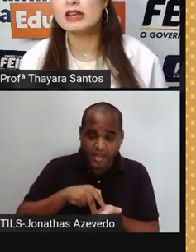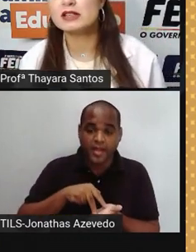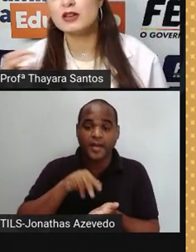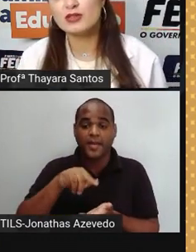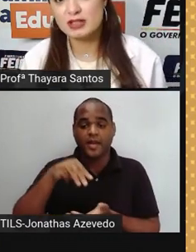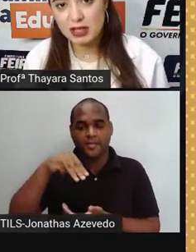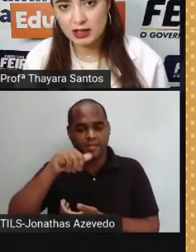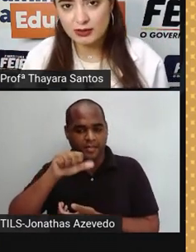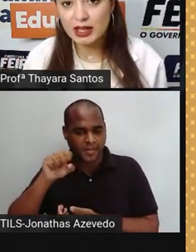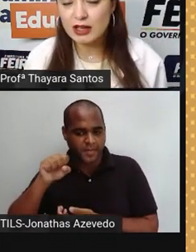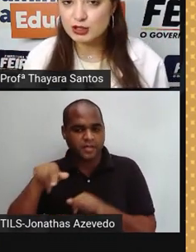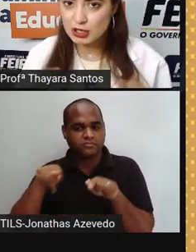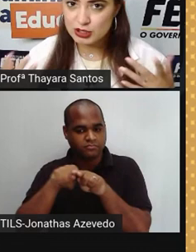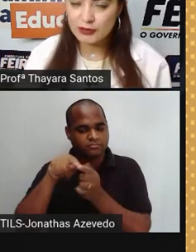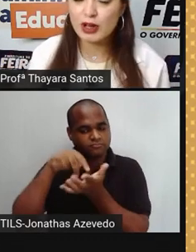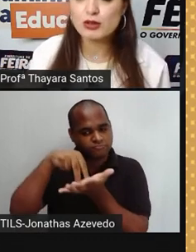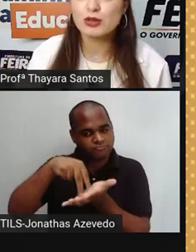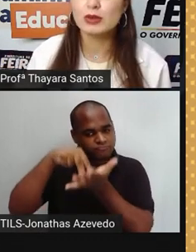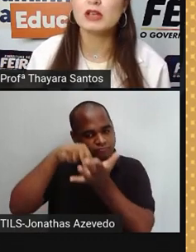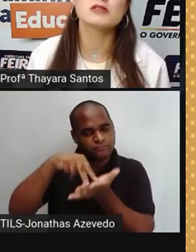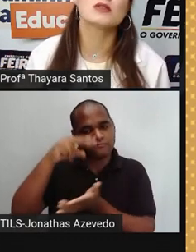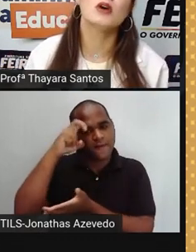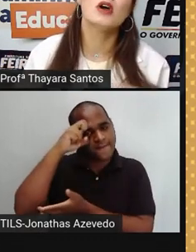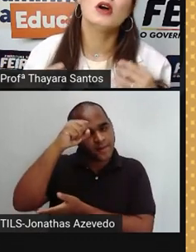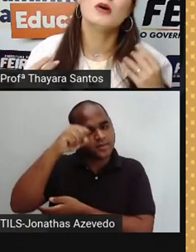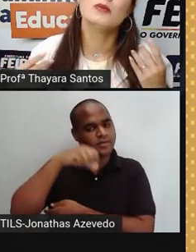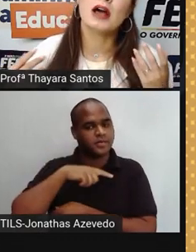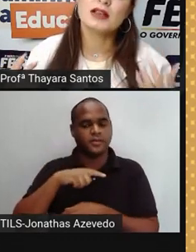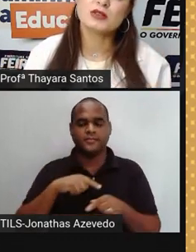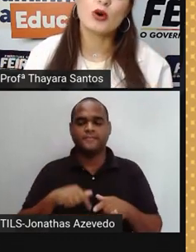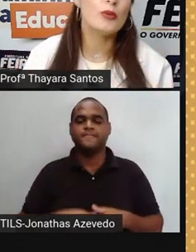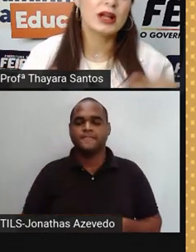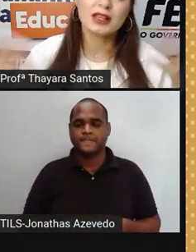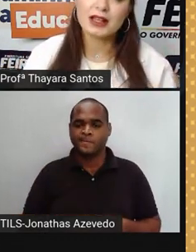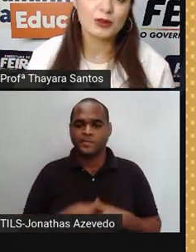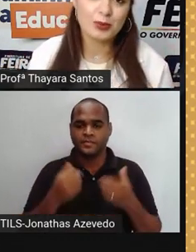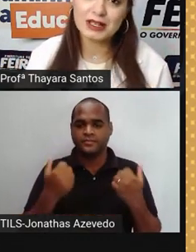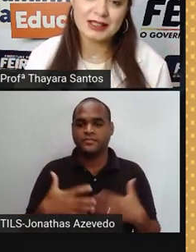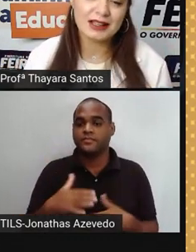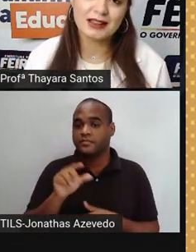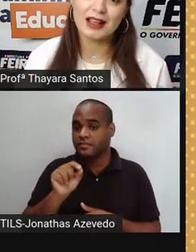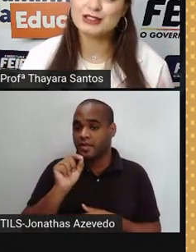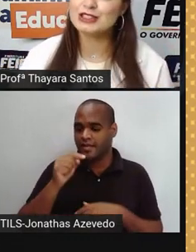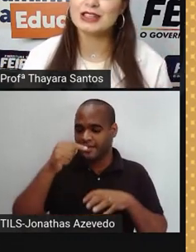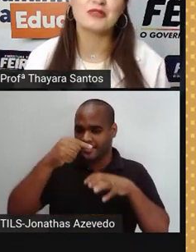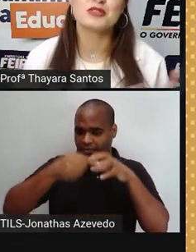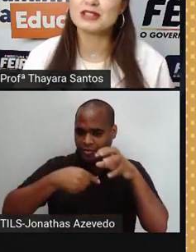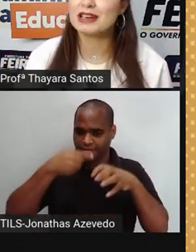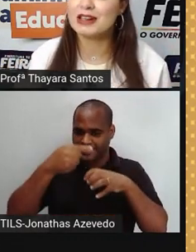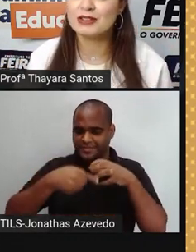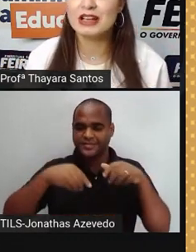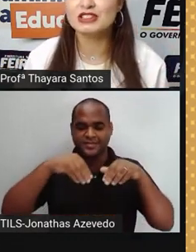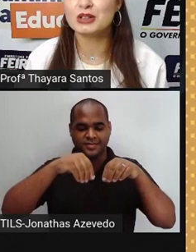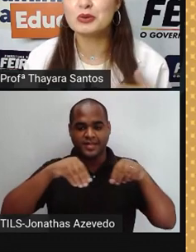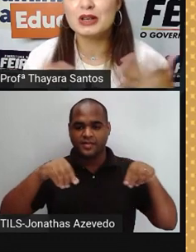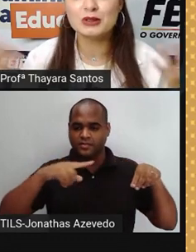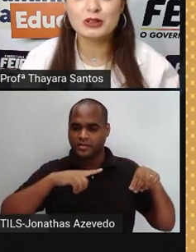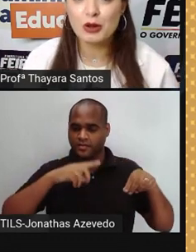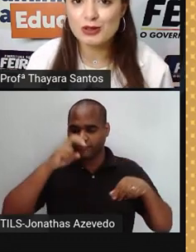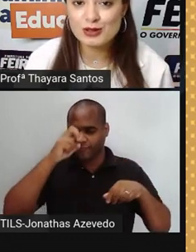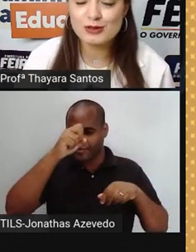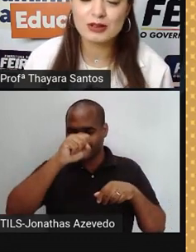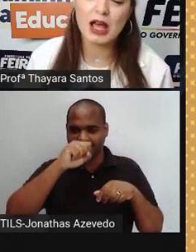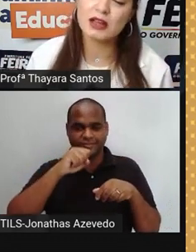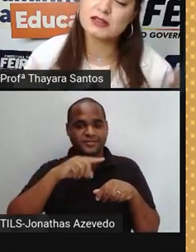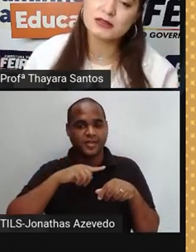a influência da força da gravidade. A já falou sobre isso. Mas como aqui no planeta Terra a gente tem a força da gravidade atuando